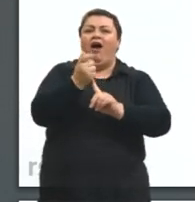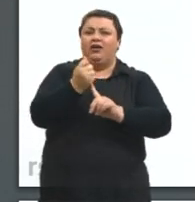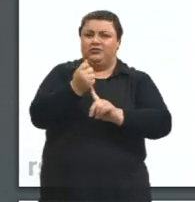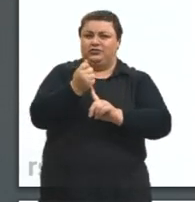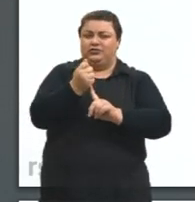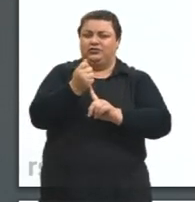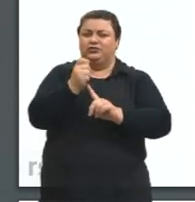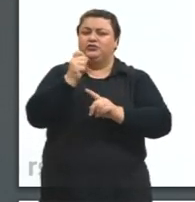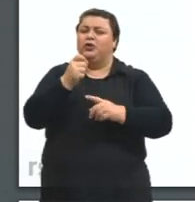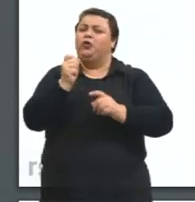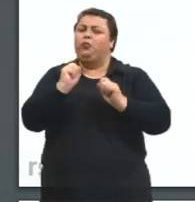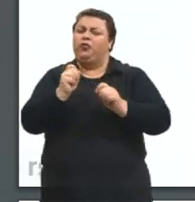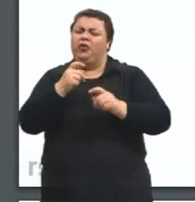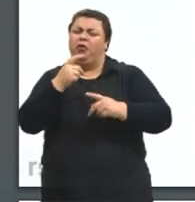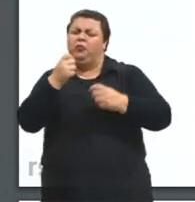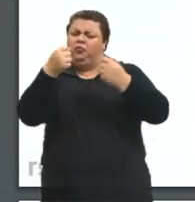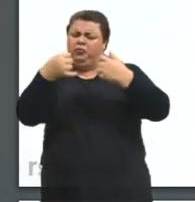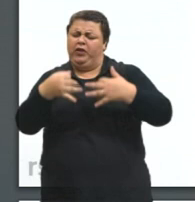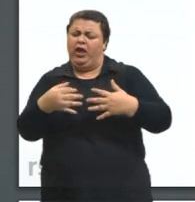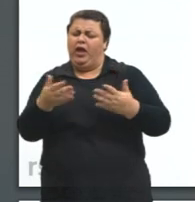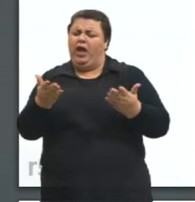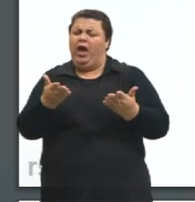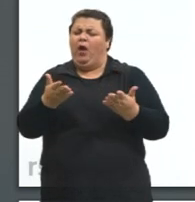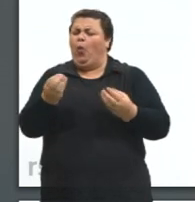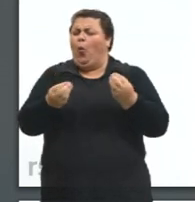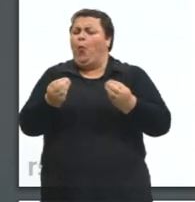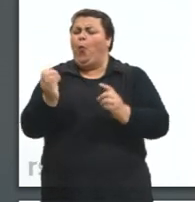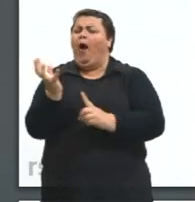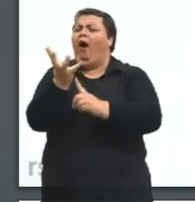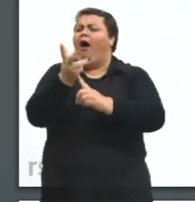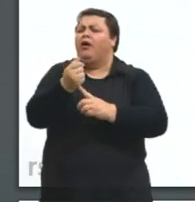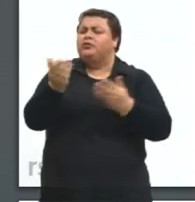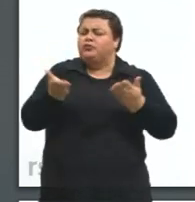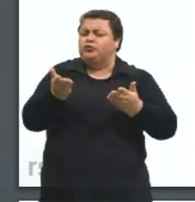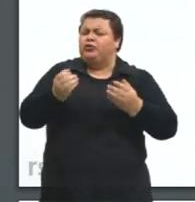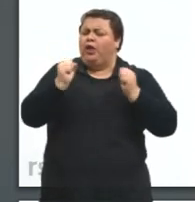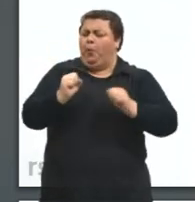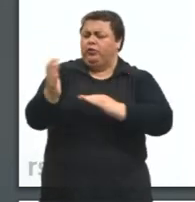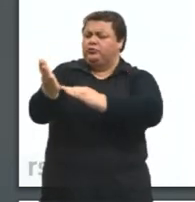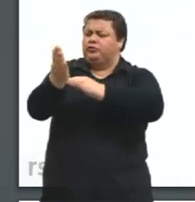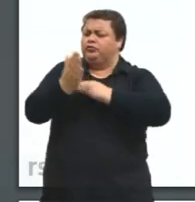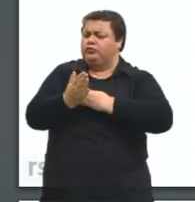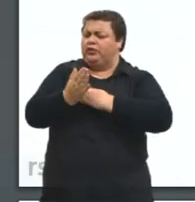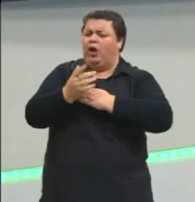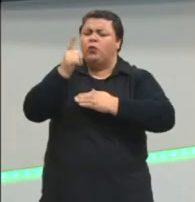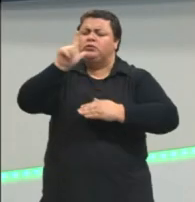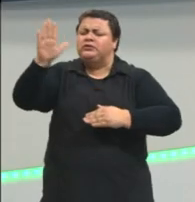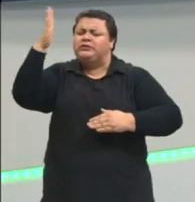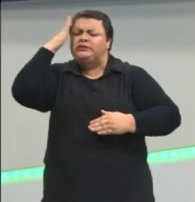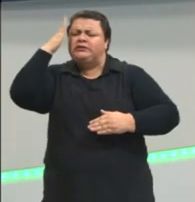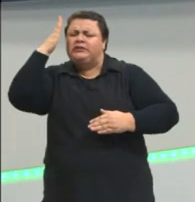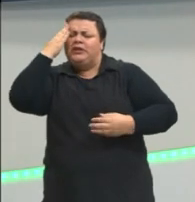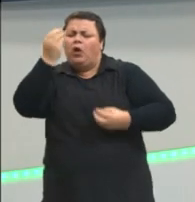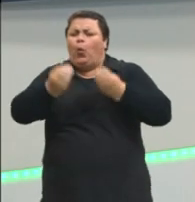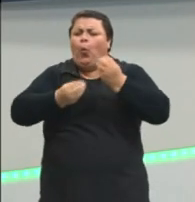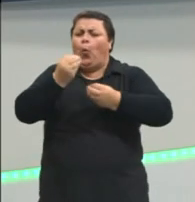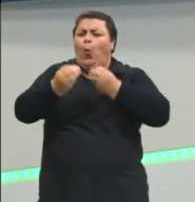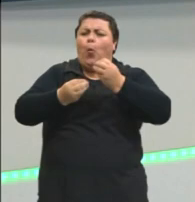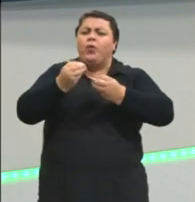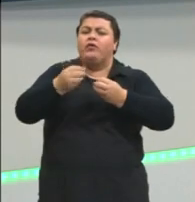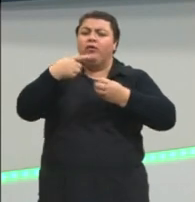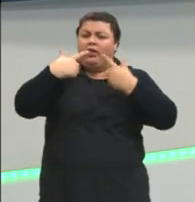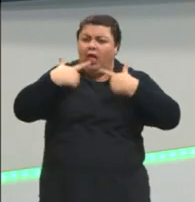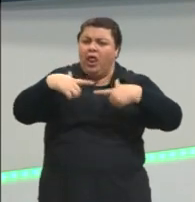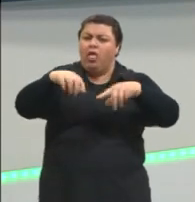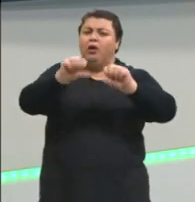que a arte, como a gente conhece hoje, ela pode nos ajudar a entender esse processo de linguagem? E daí, vou